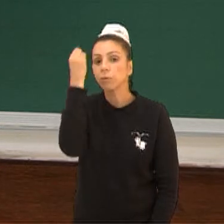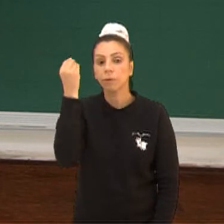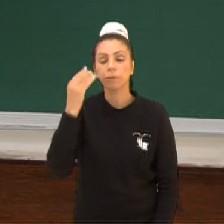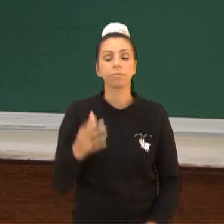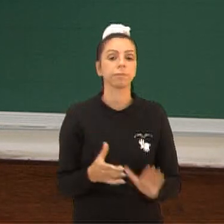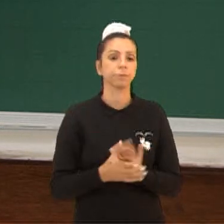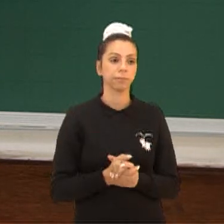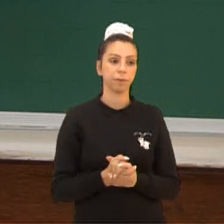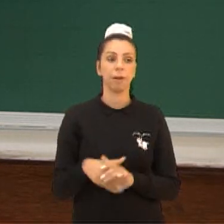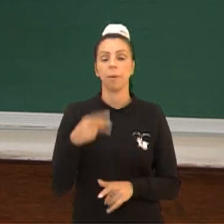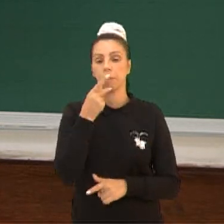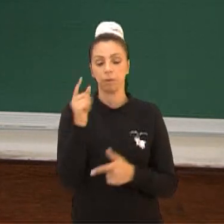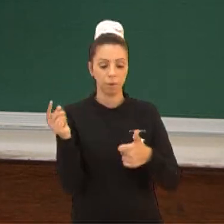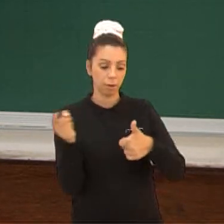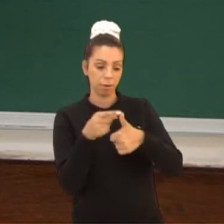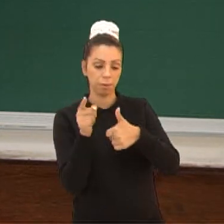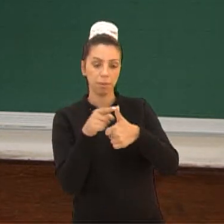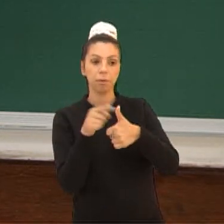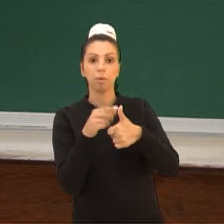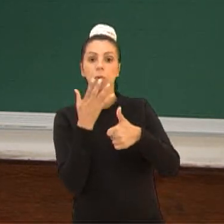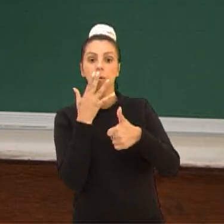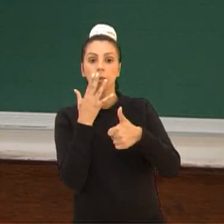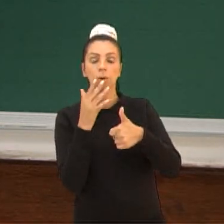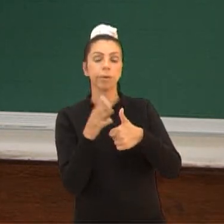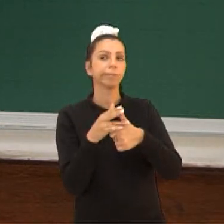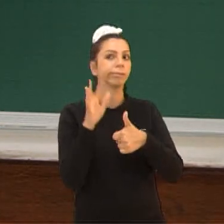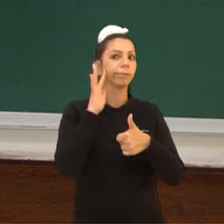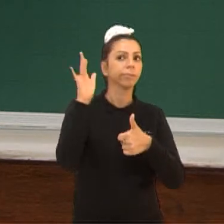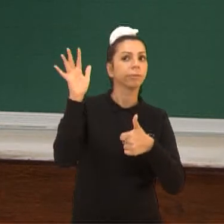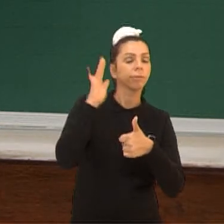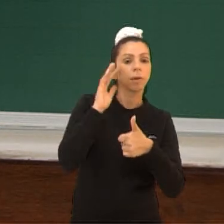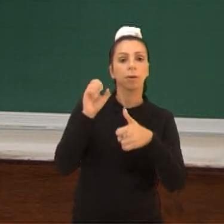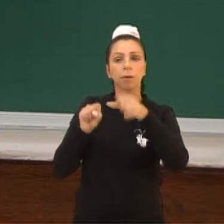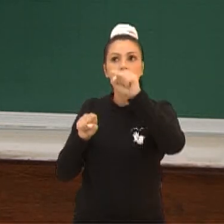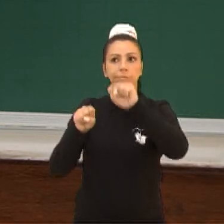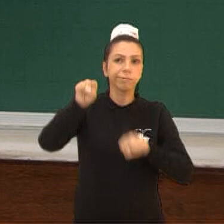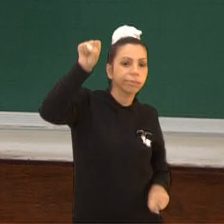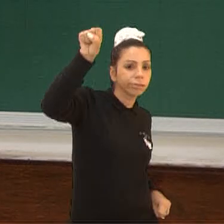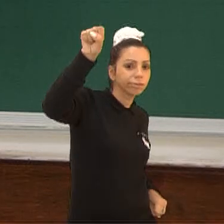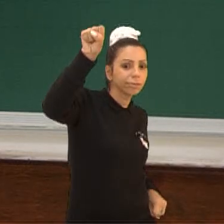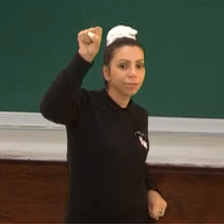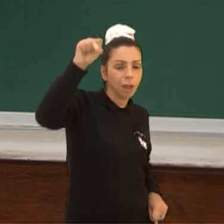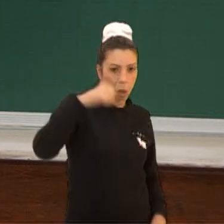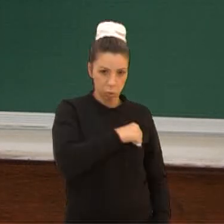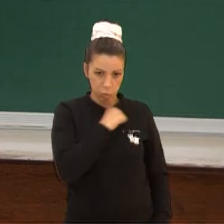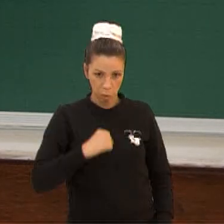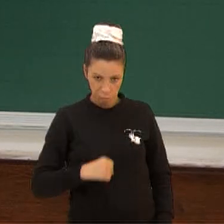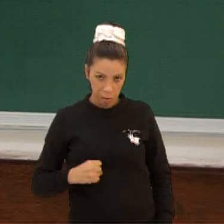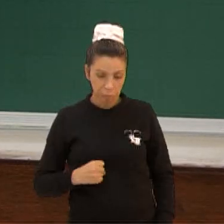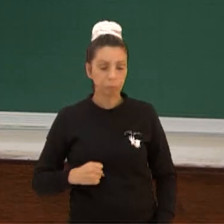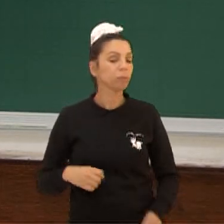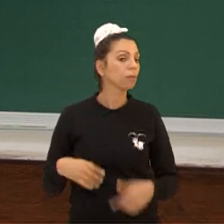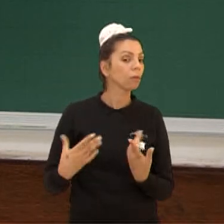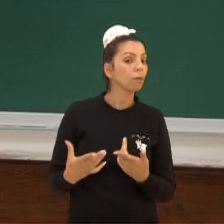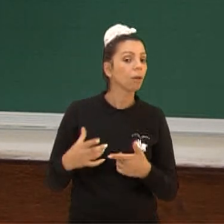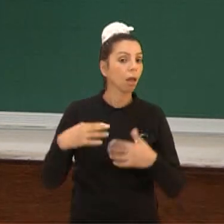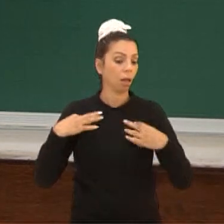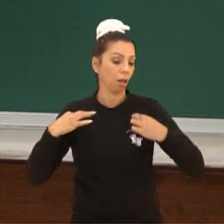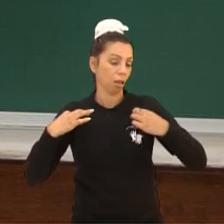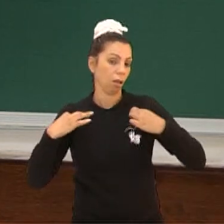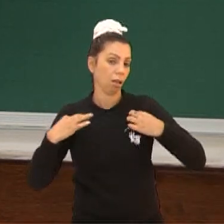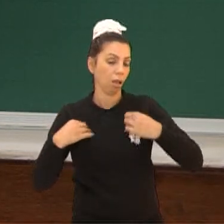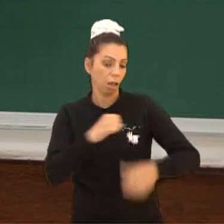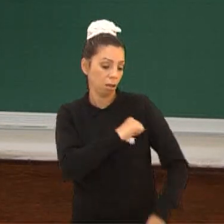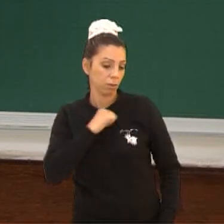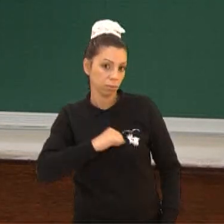Quando alguém falar de cores primárias, sempre pense no personagem Superman. Agora eu pergunto para vocês, qual a cor do uniforme do super